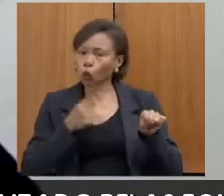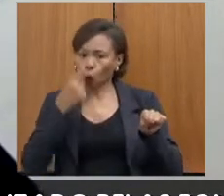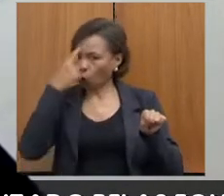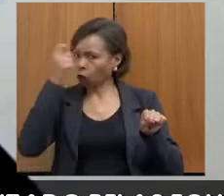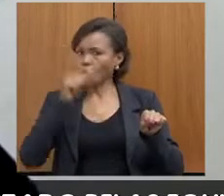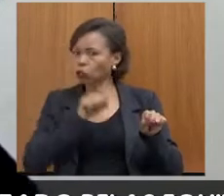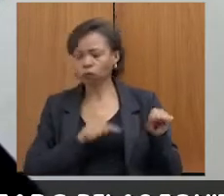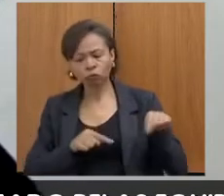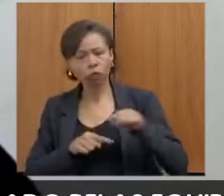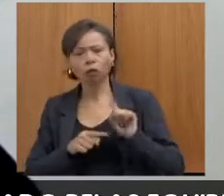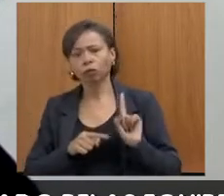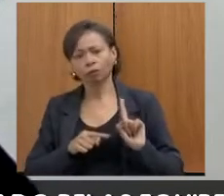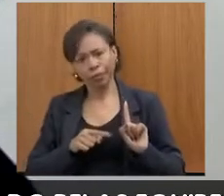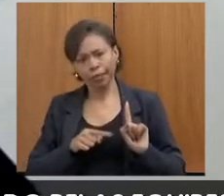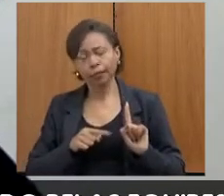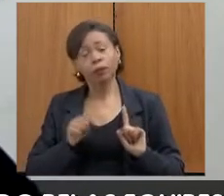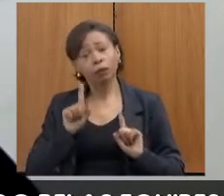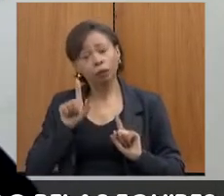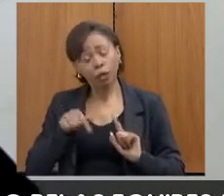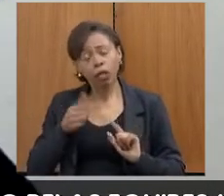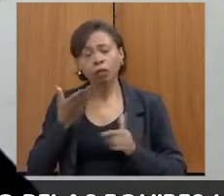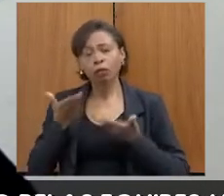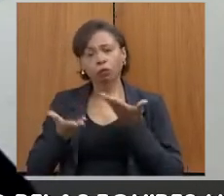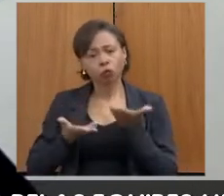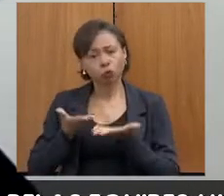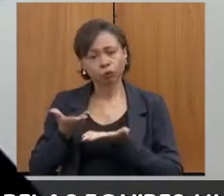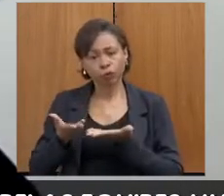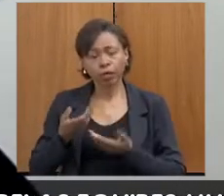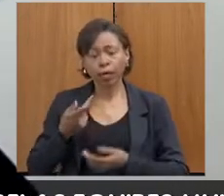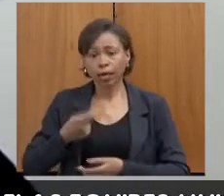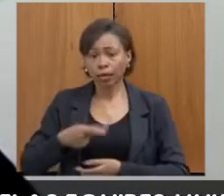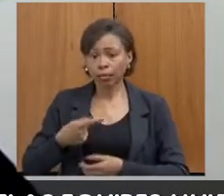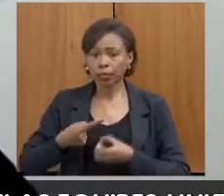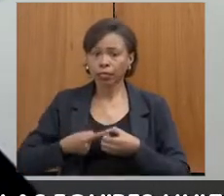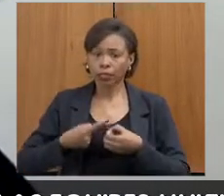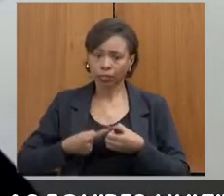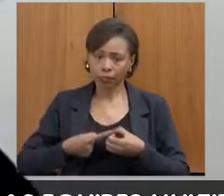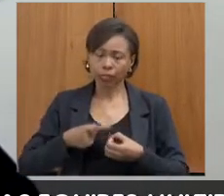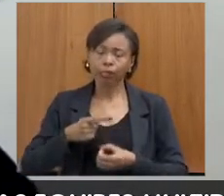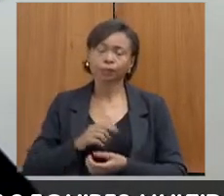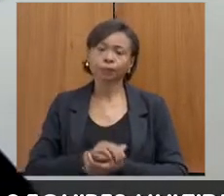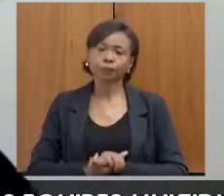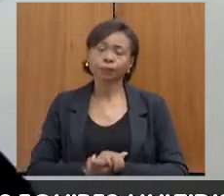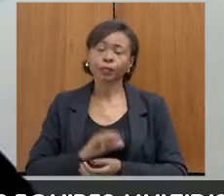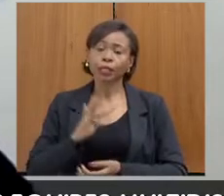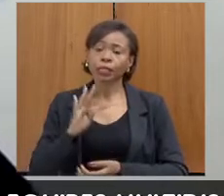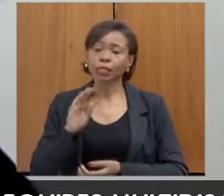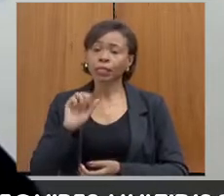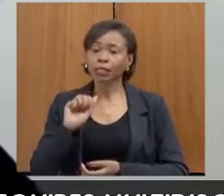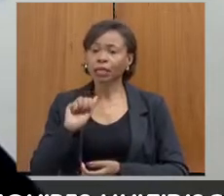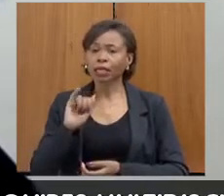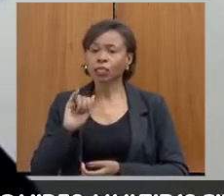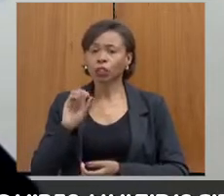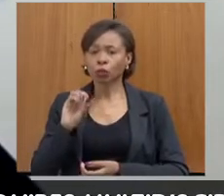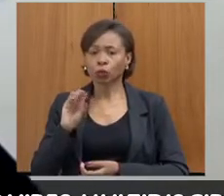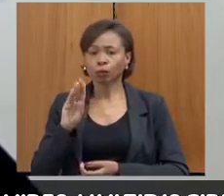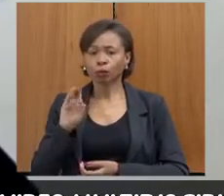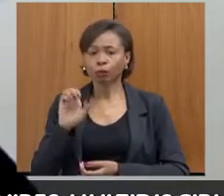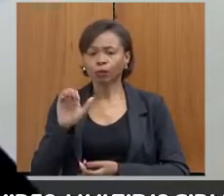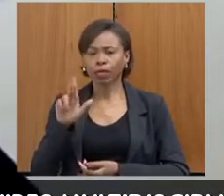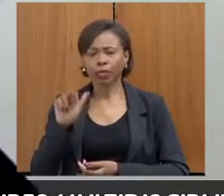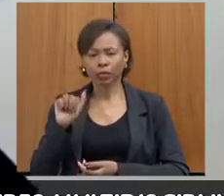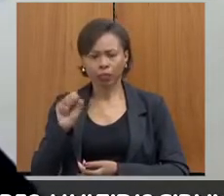Então, esse é o procedimento, o trabalho feito aqui em Itaiobeiras. Aqui em Itaiobeiras, a média estão de